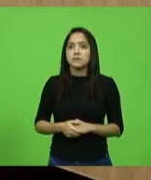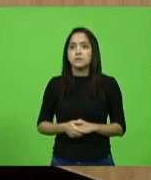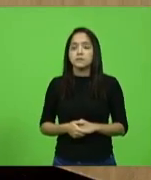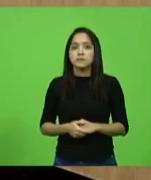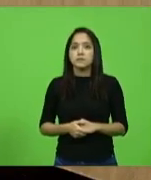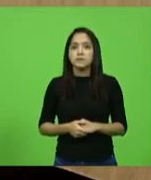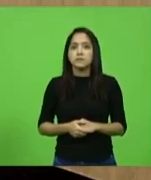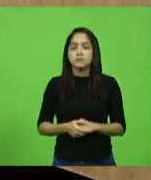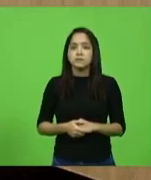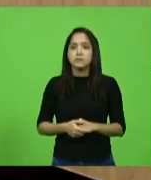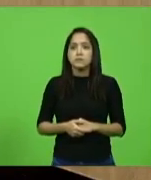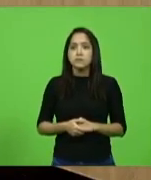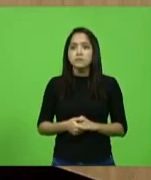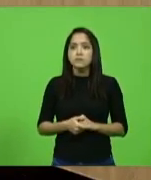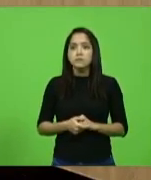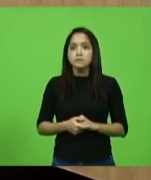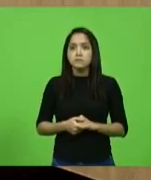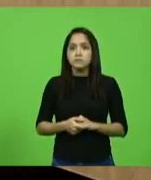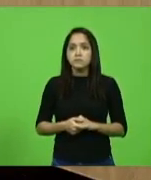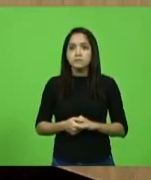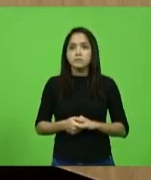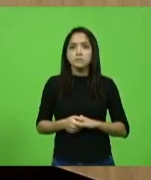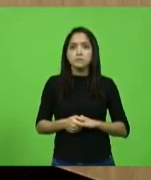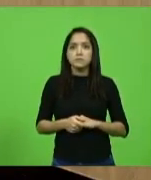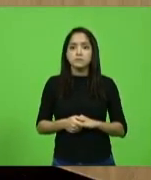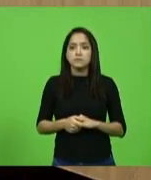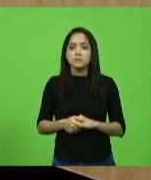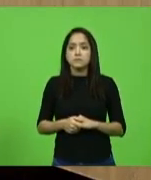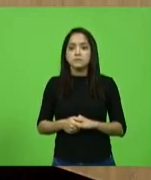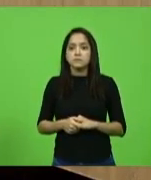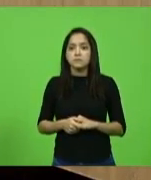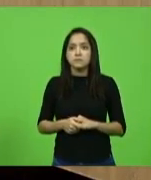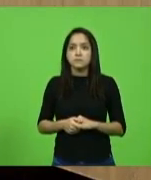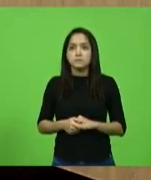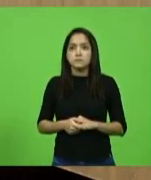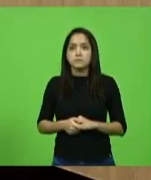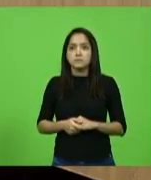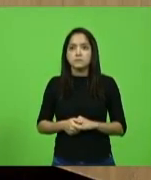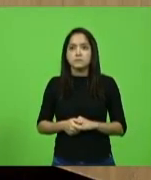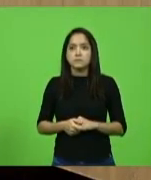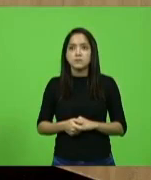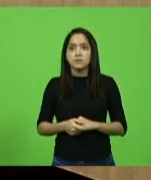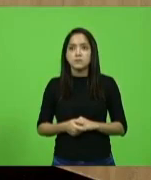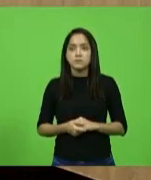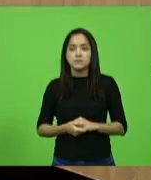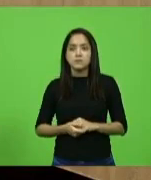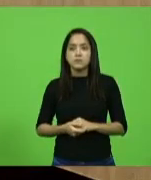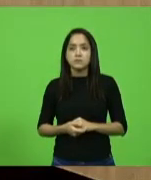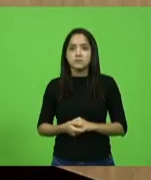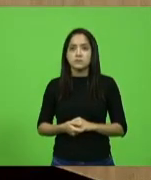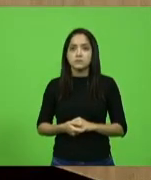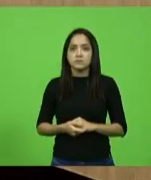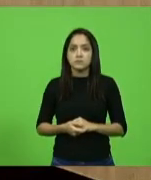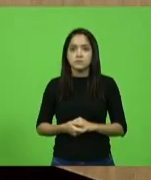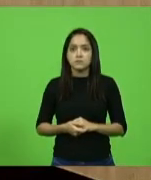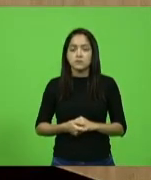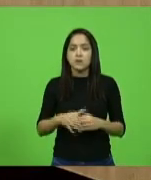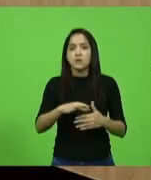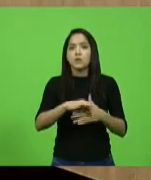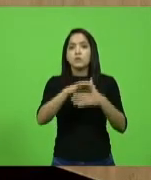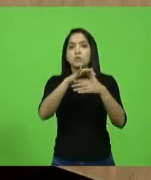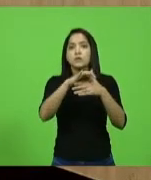PSL, como vota o líder, deputado Sargento Lima? Como vota o líder,